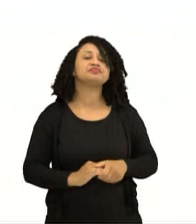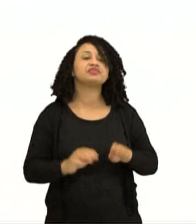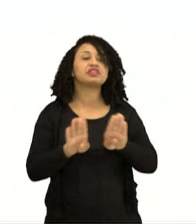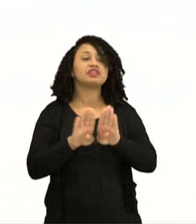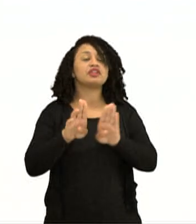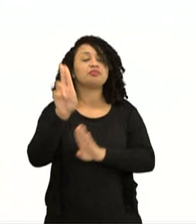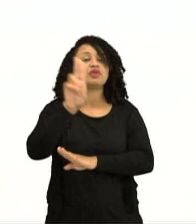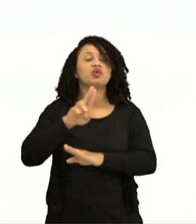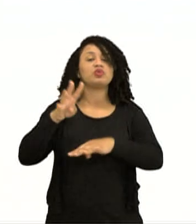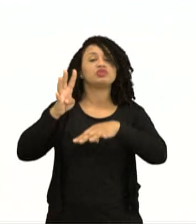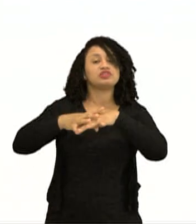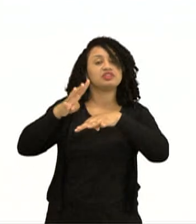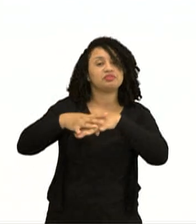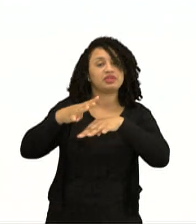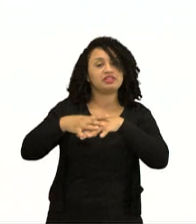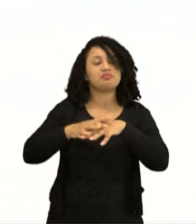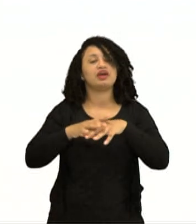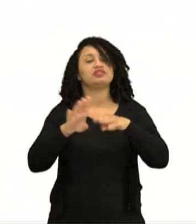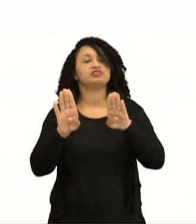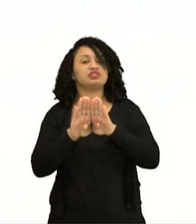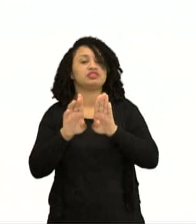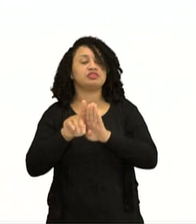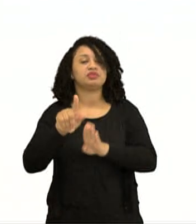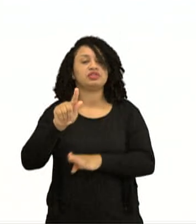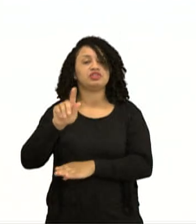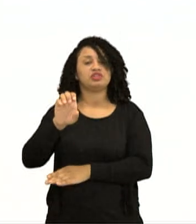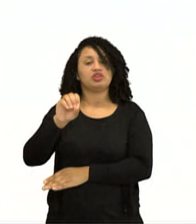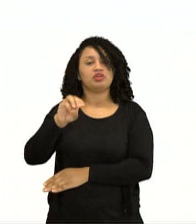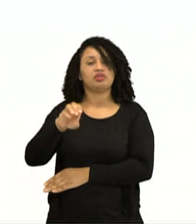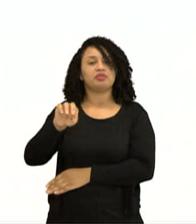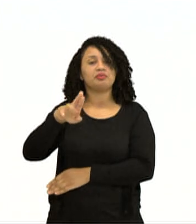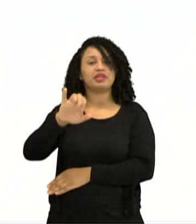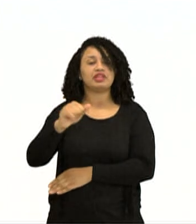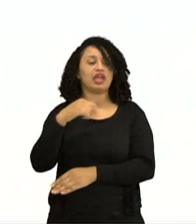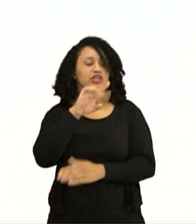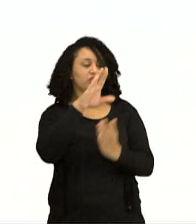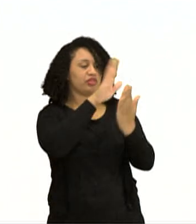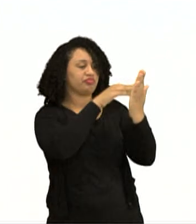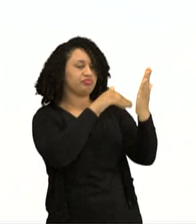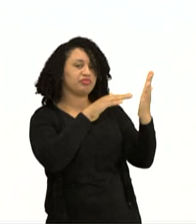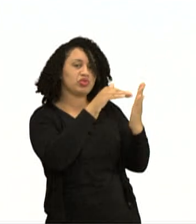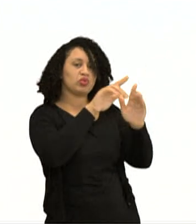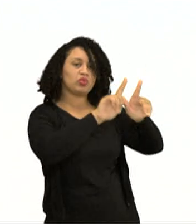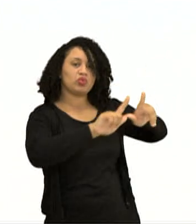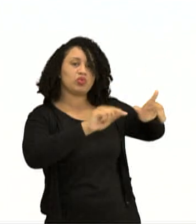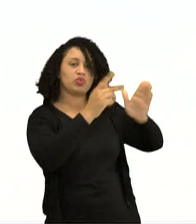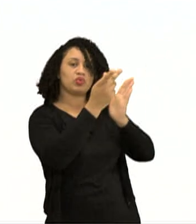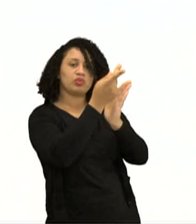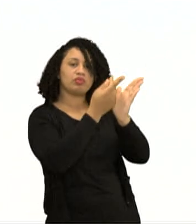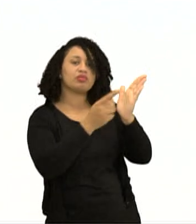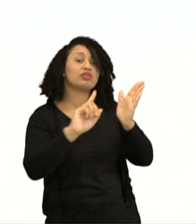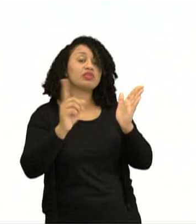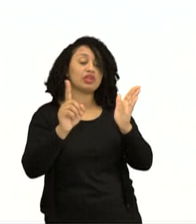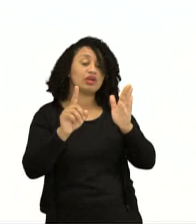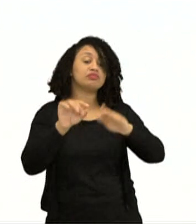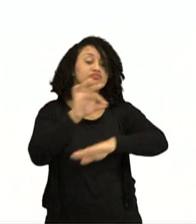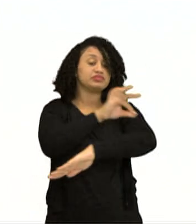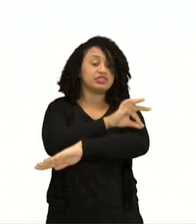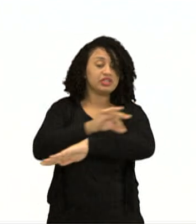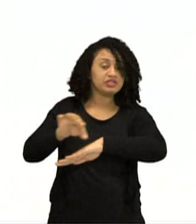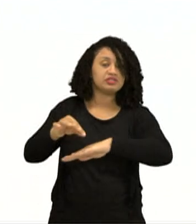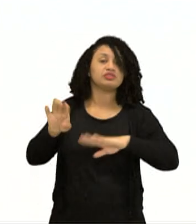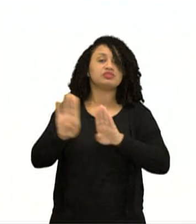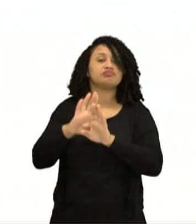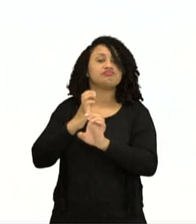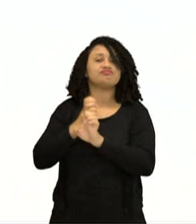matemática e da geometria não se limitou só às pinturas. Então, na arquitetura e na engenharia